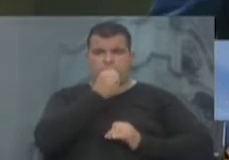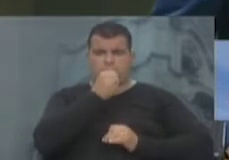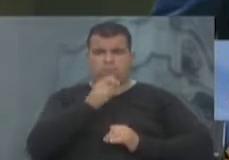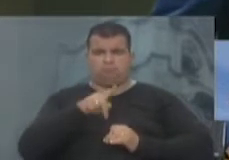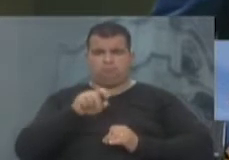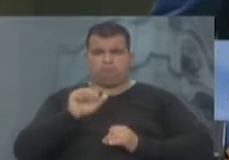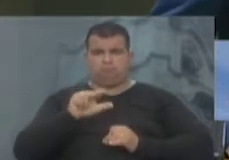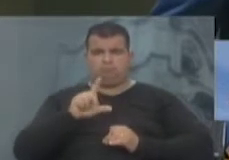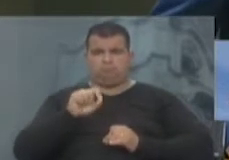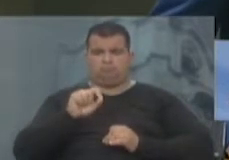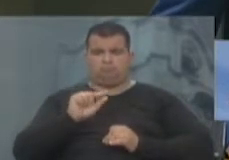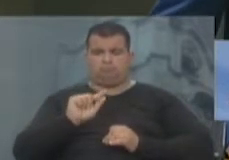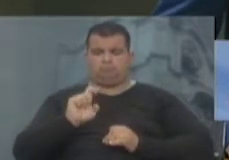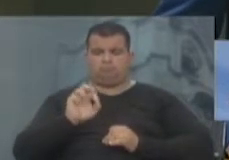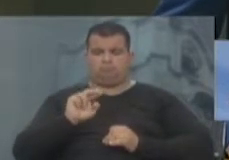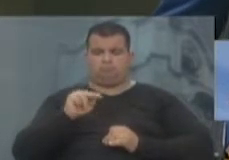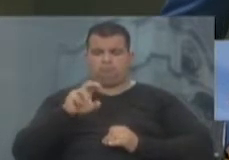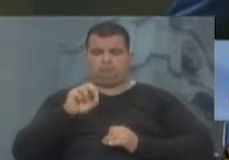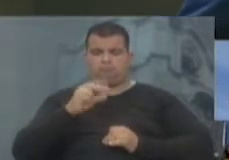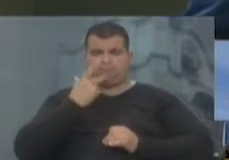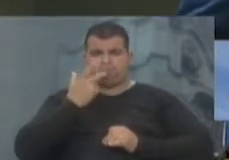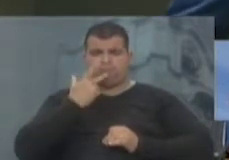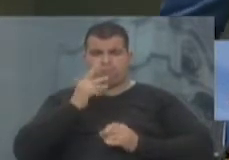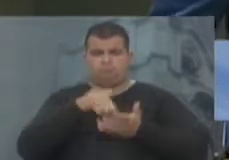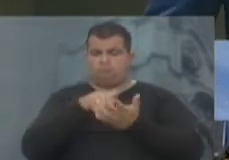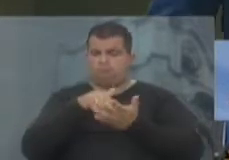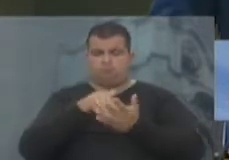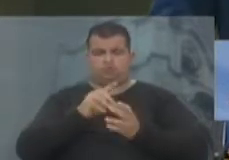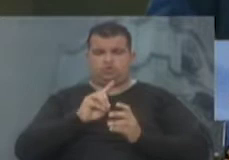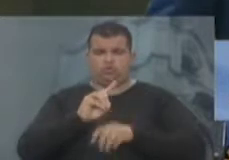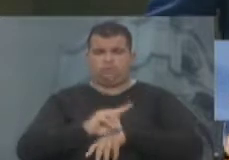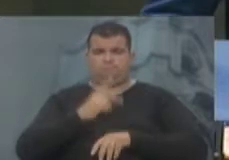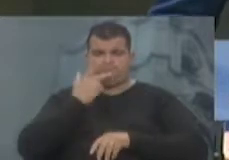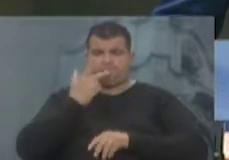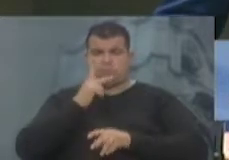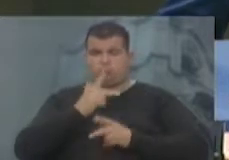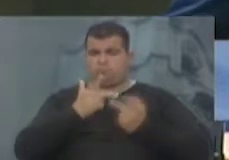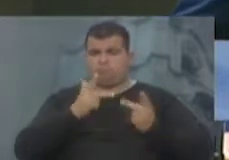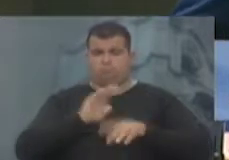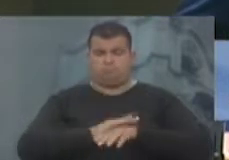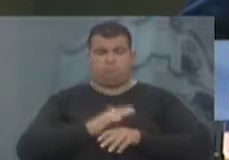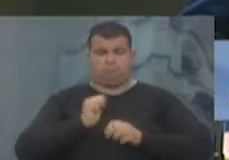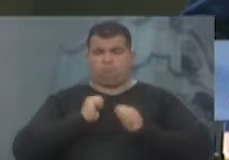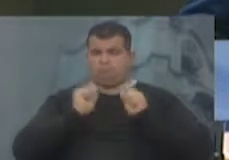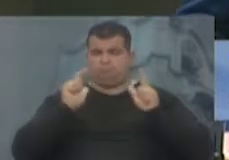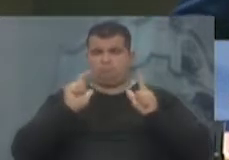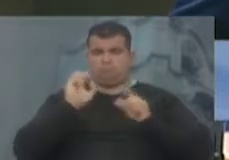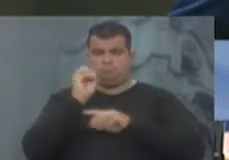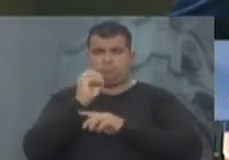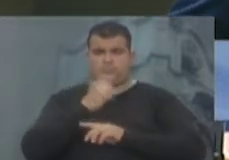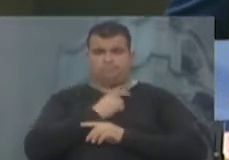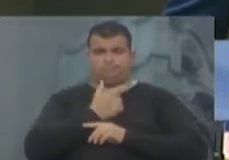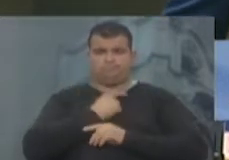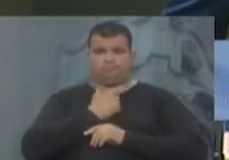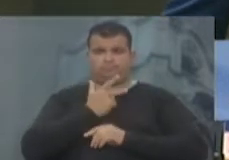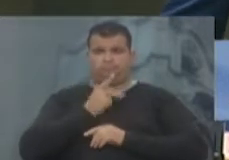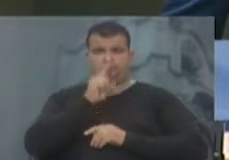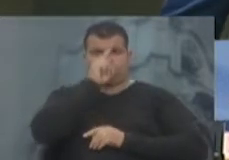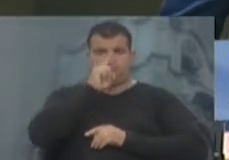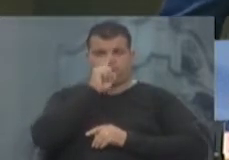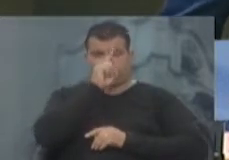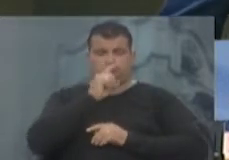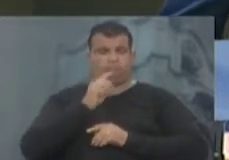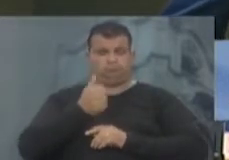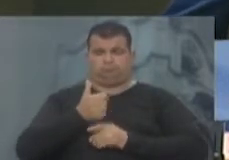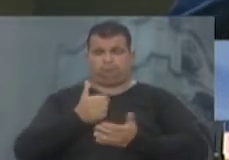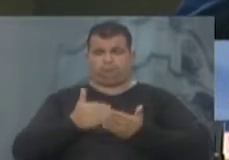Germano tem publicado aí nos últimos dias, porque isso é uma das coisas que mais me chamam a atenção. Porto Alegre está tendo aí a perigo, correndo o